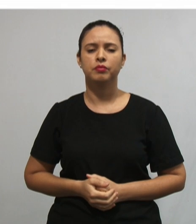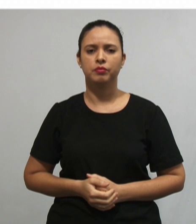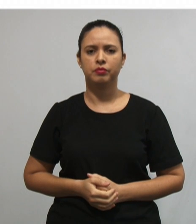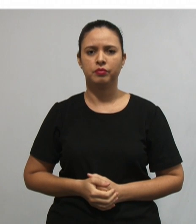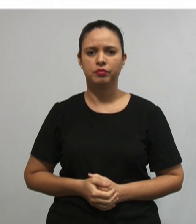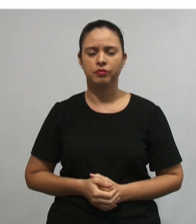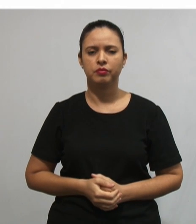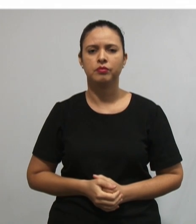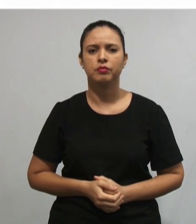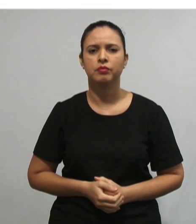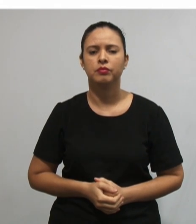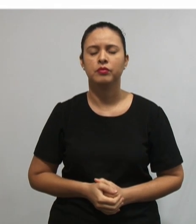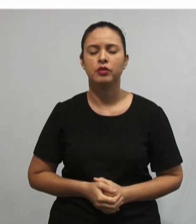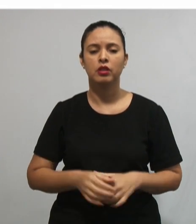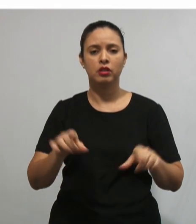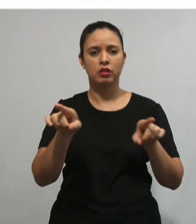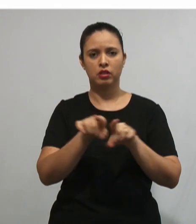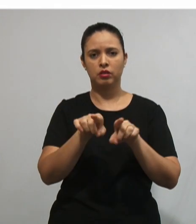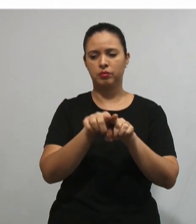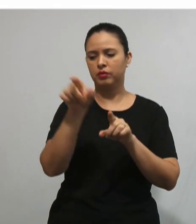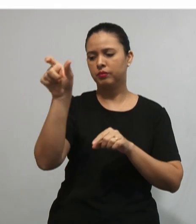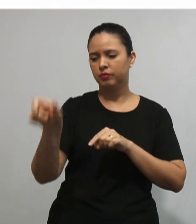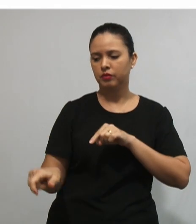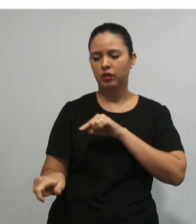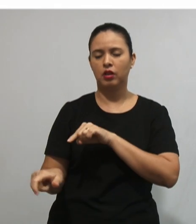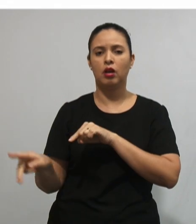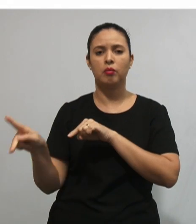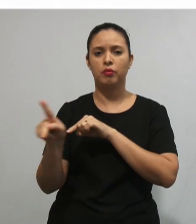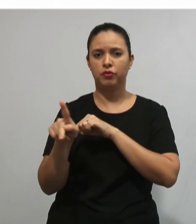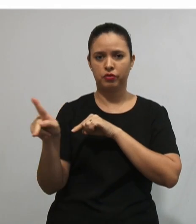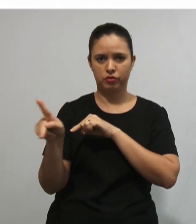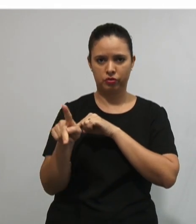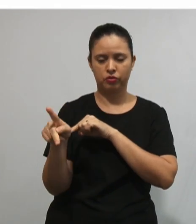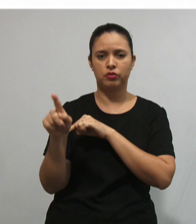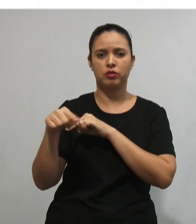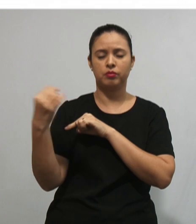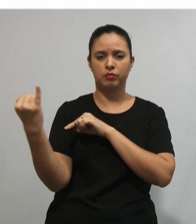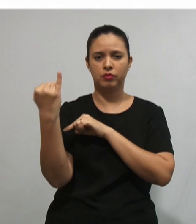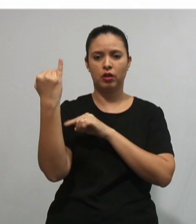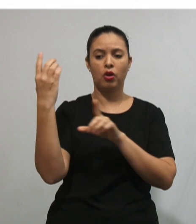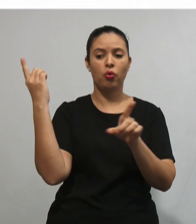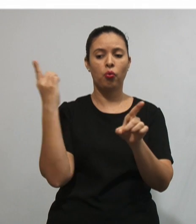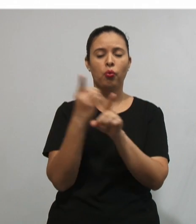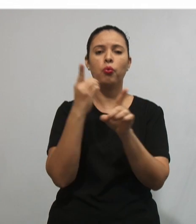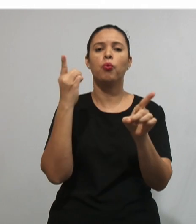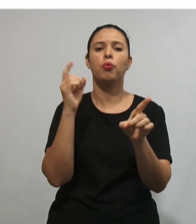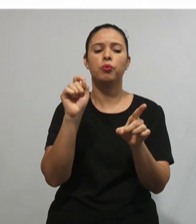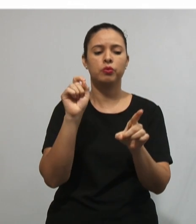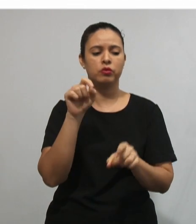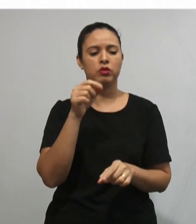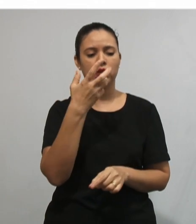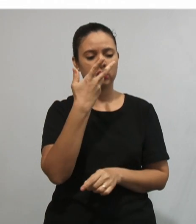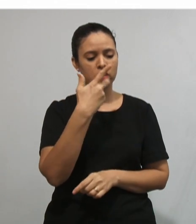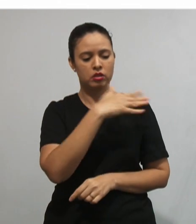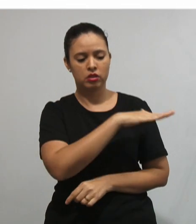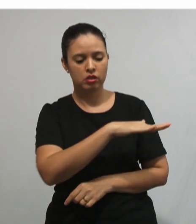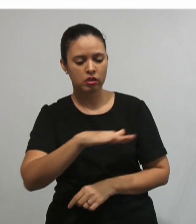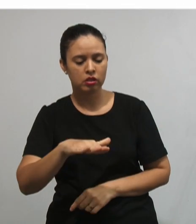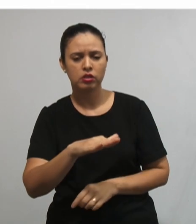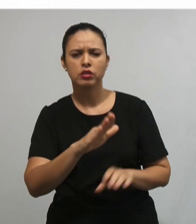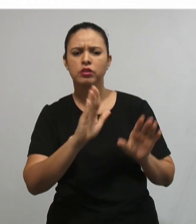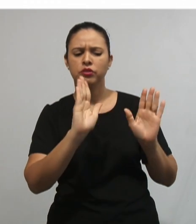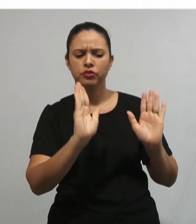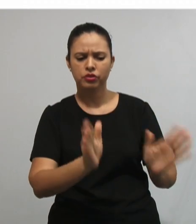Também é função do professor diagnosticar o que os alunos já sabem, mapeando entre os subsunsores, aqueles que